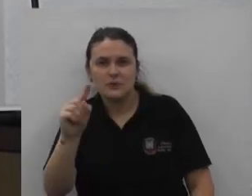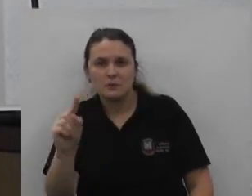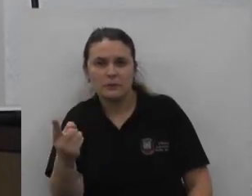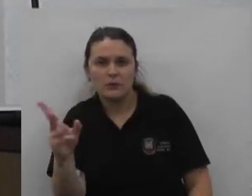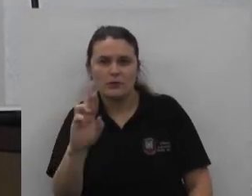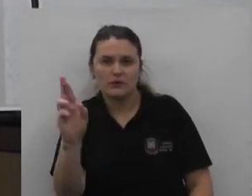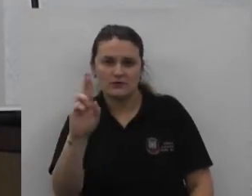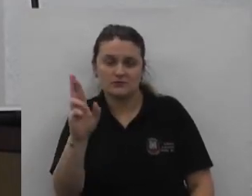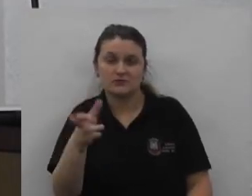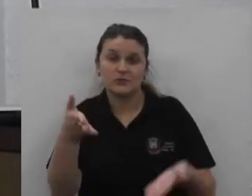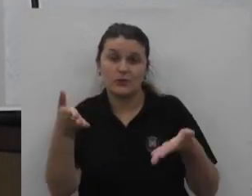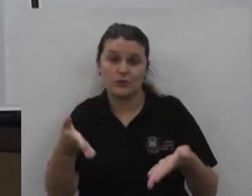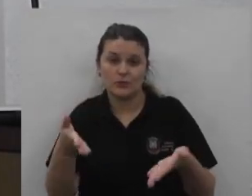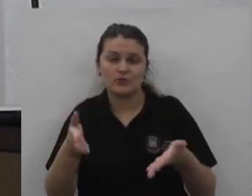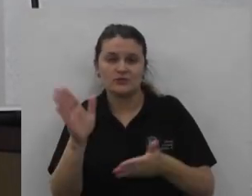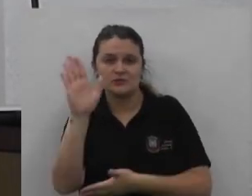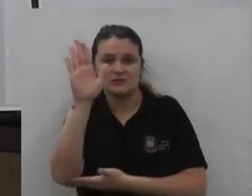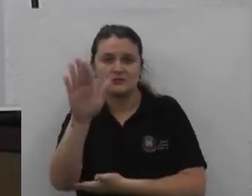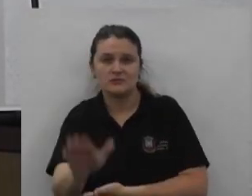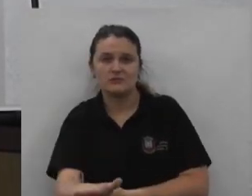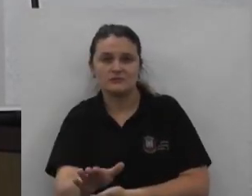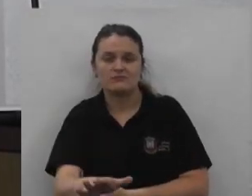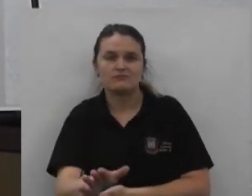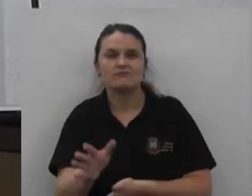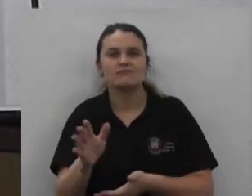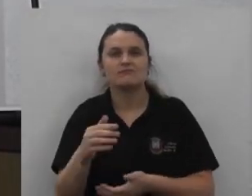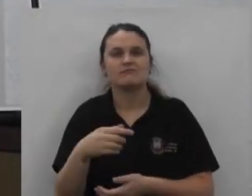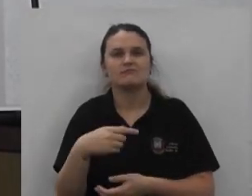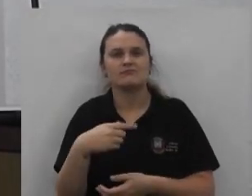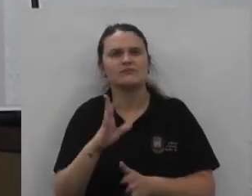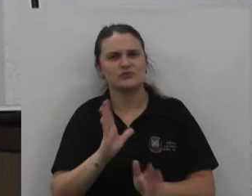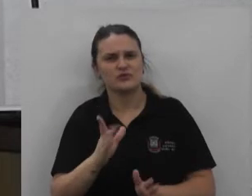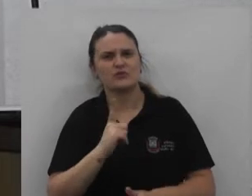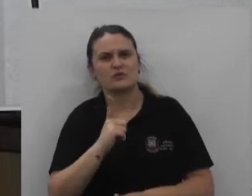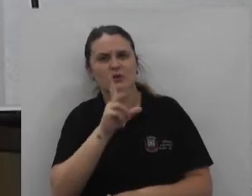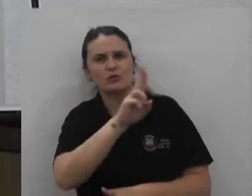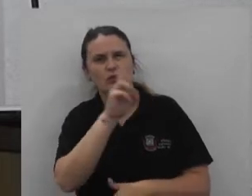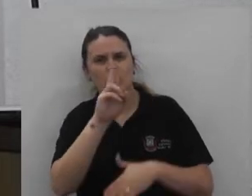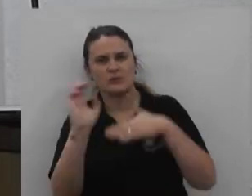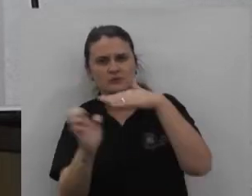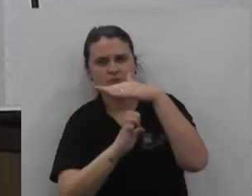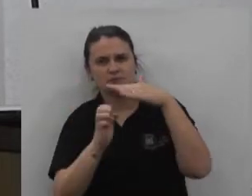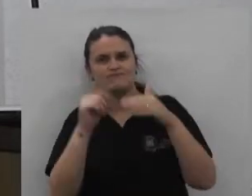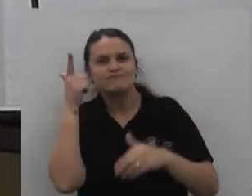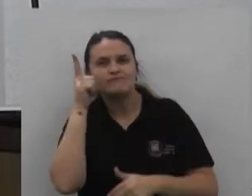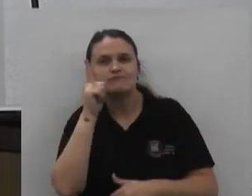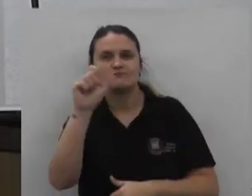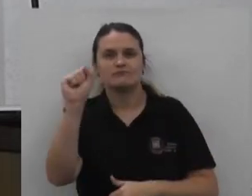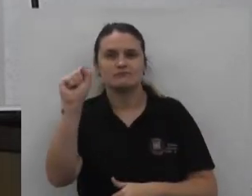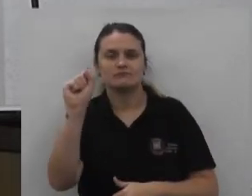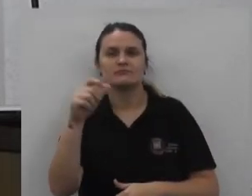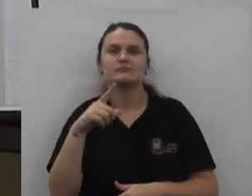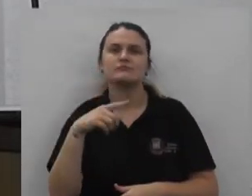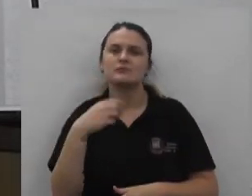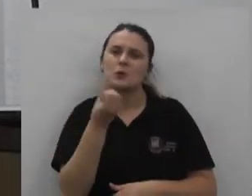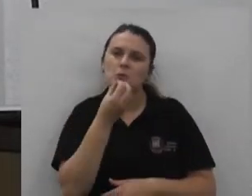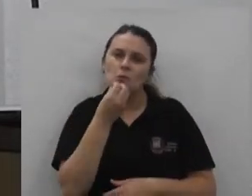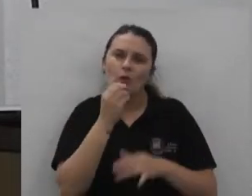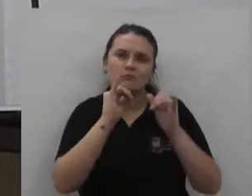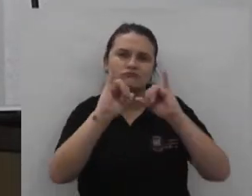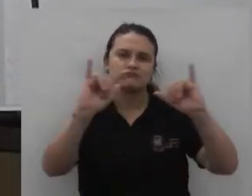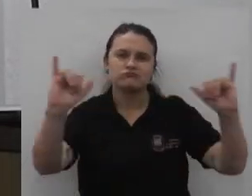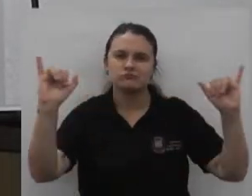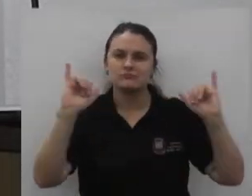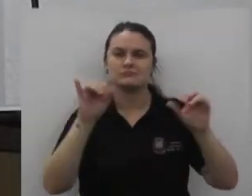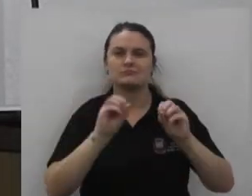e hoje ao fim da tarde já já tem o nome das empresas vencedoras então uma boa notícia